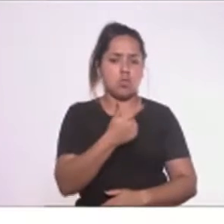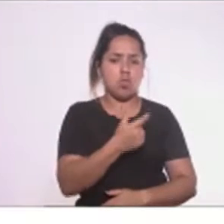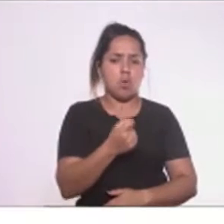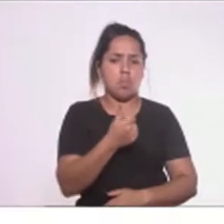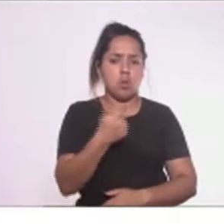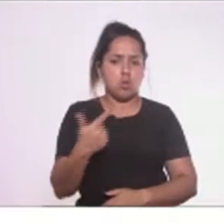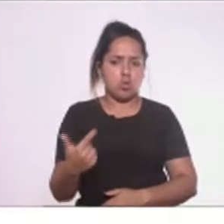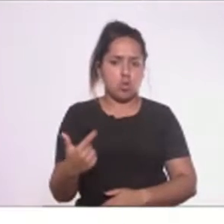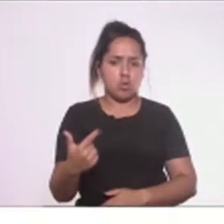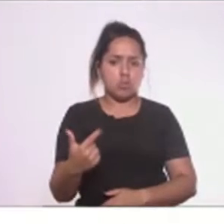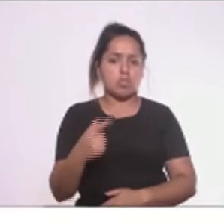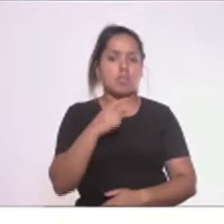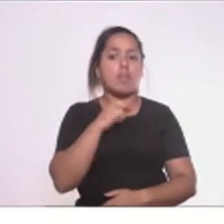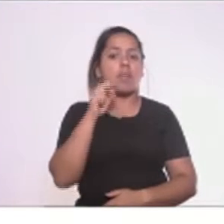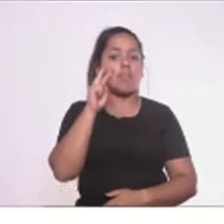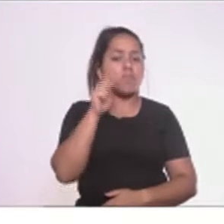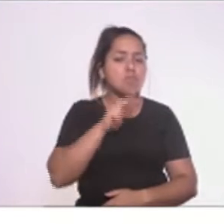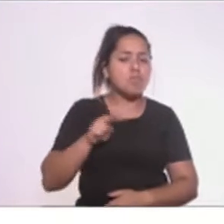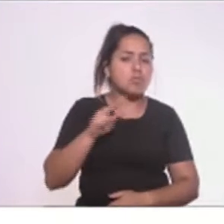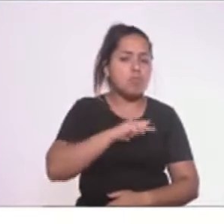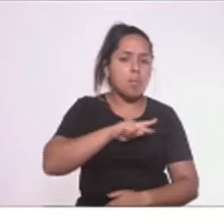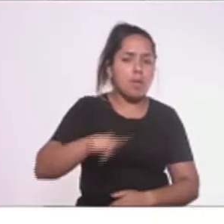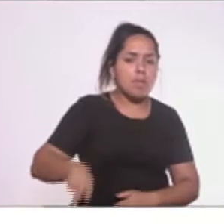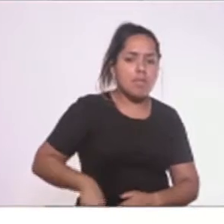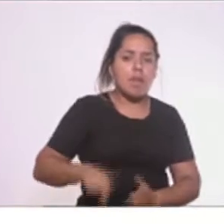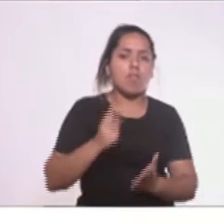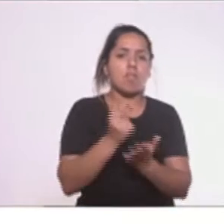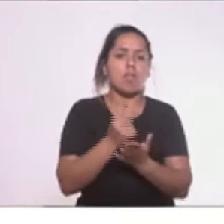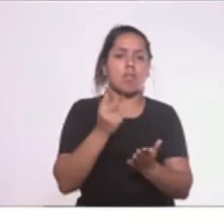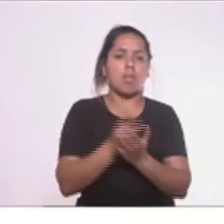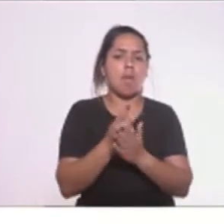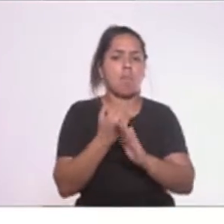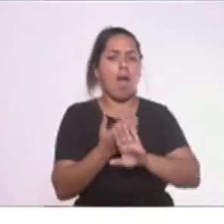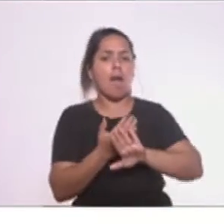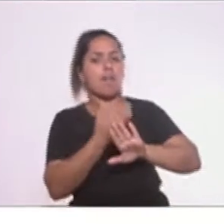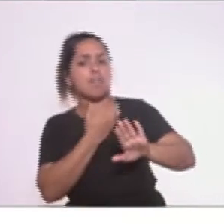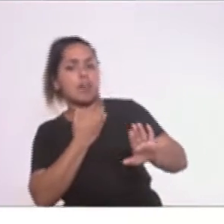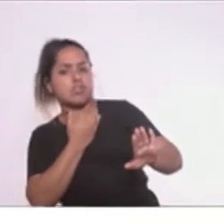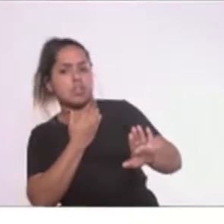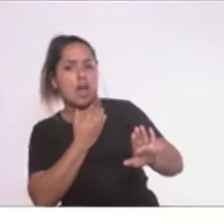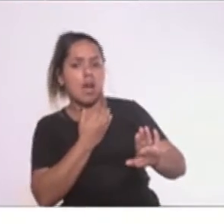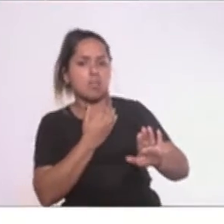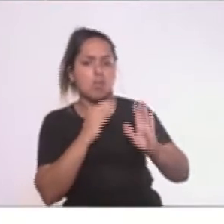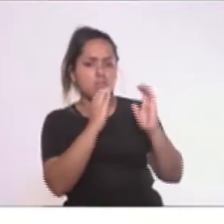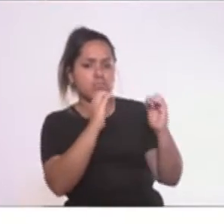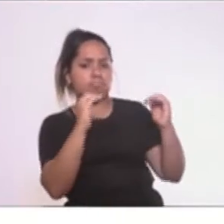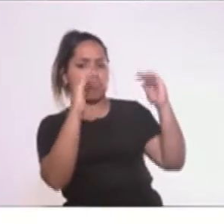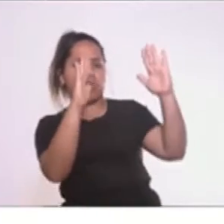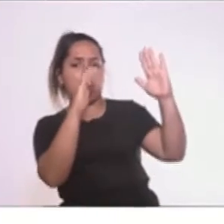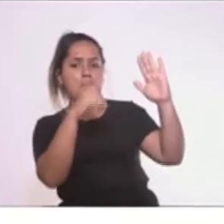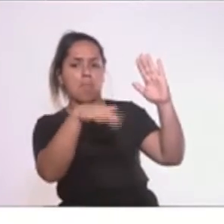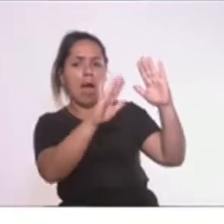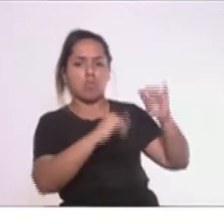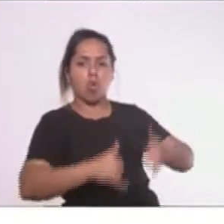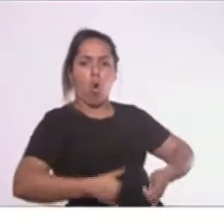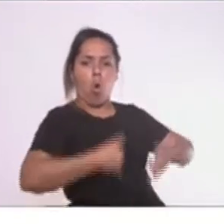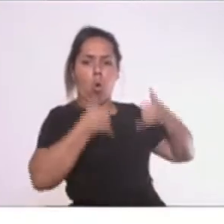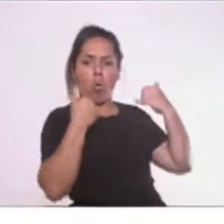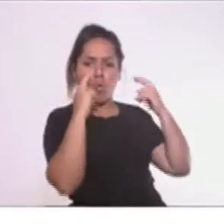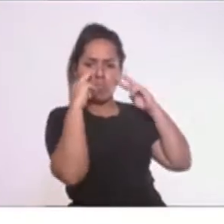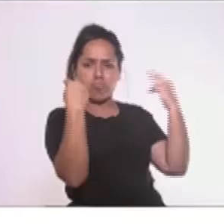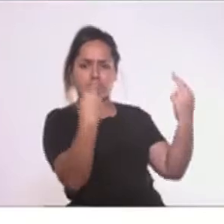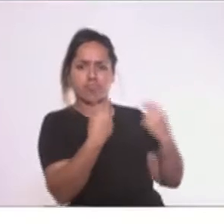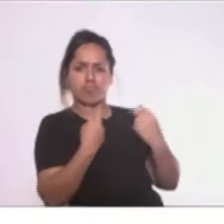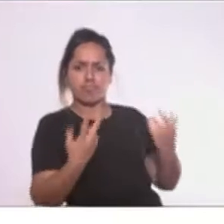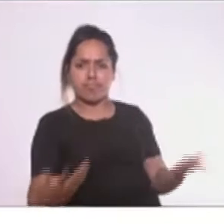sabemos que os presidentes sempre tiveram um olhar um pouco altivo demais, nos